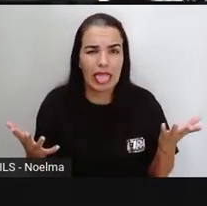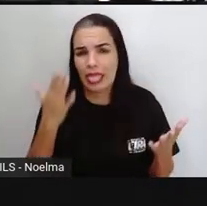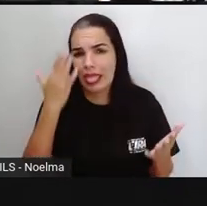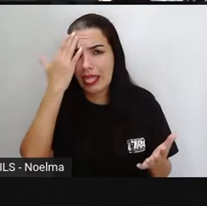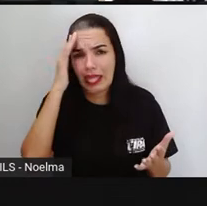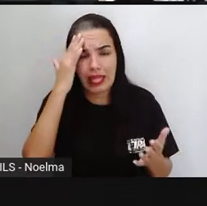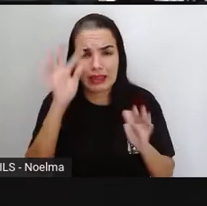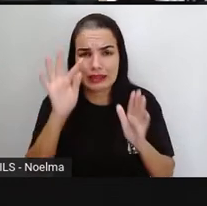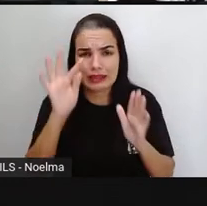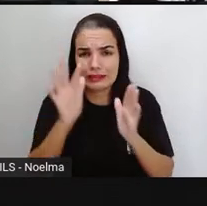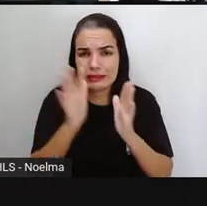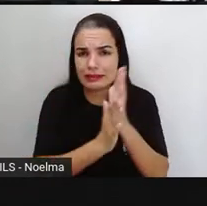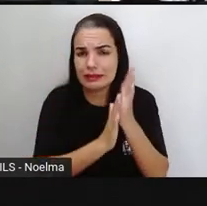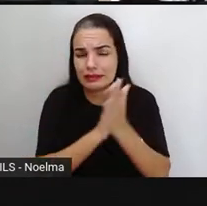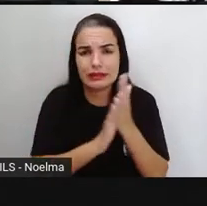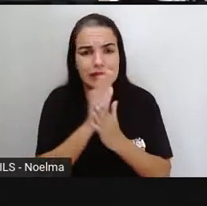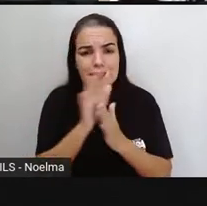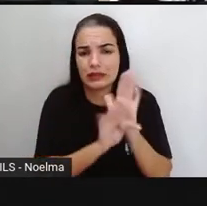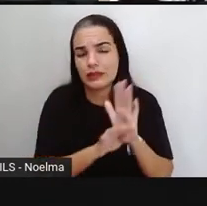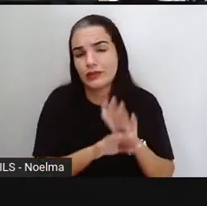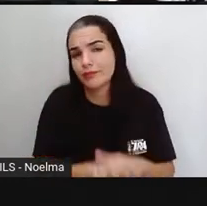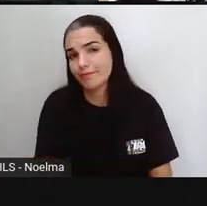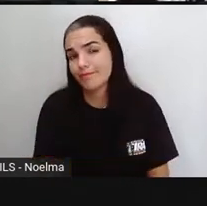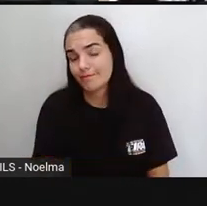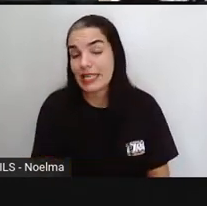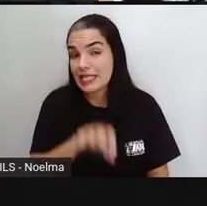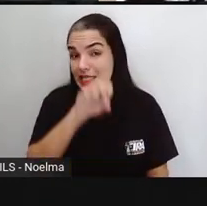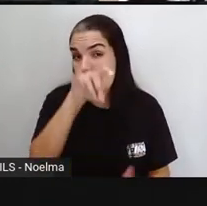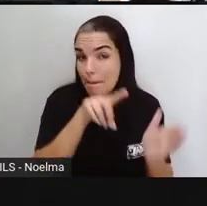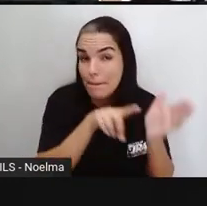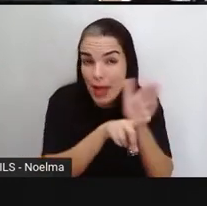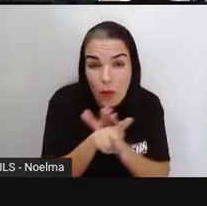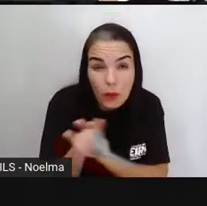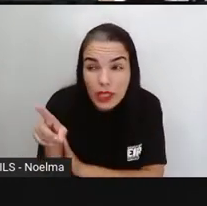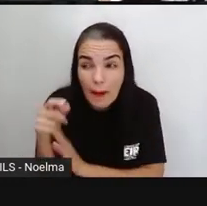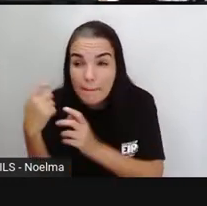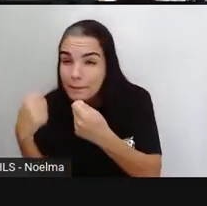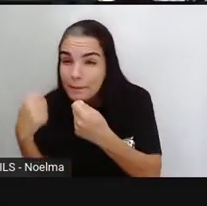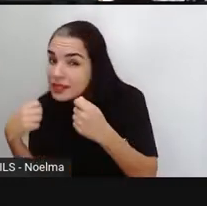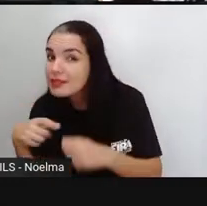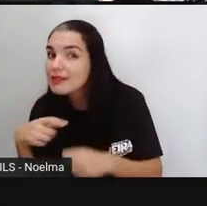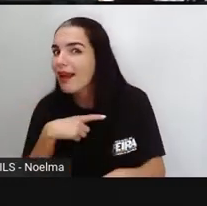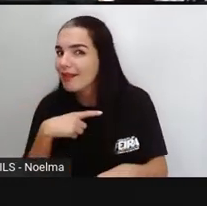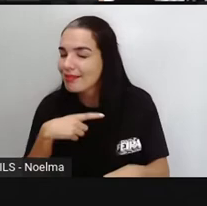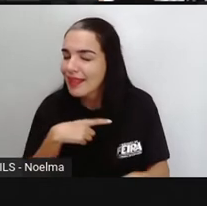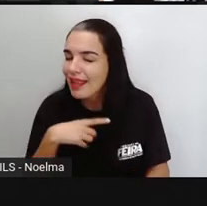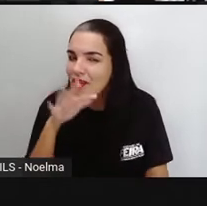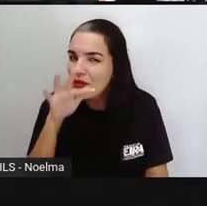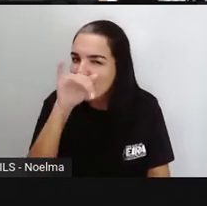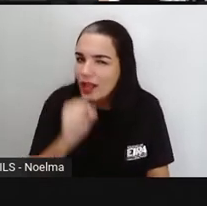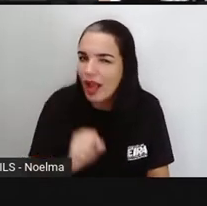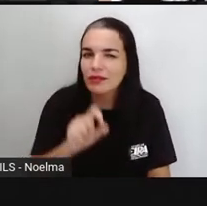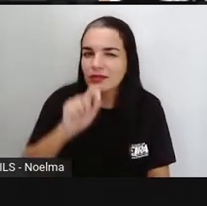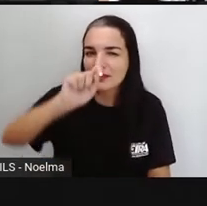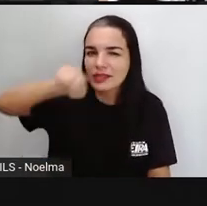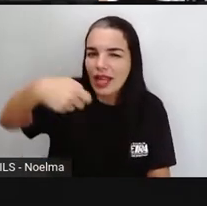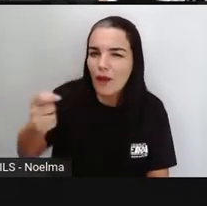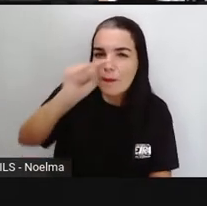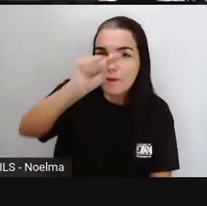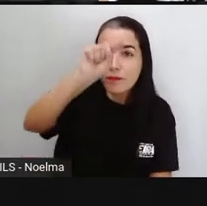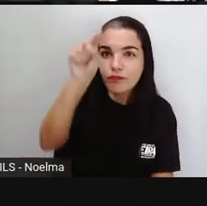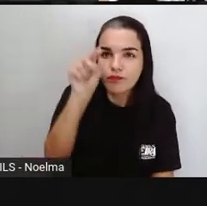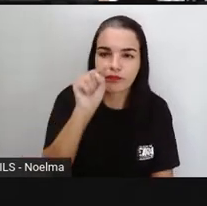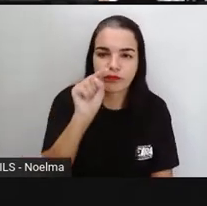pergunta, a gente precisa ter o sinal de interrogação, se é uma frase que traz uma exclamação, a gente